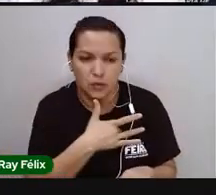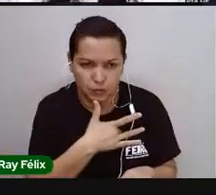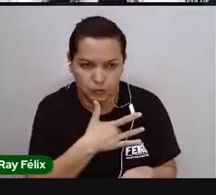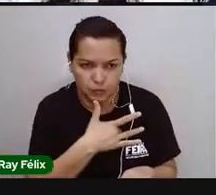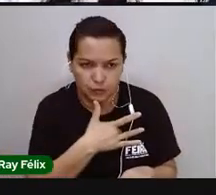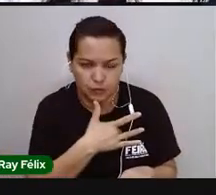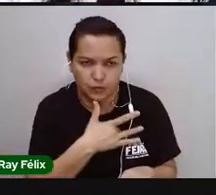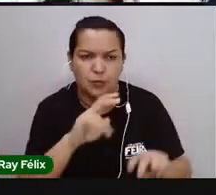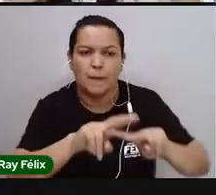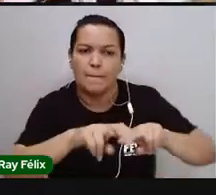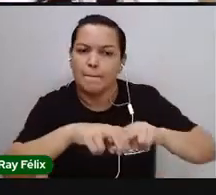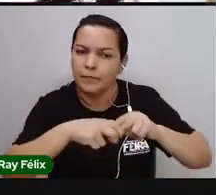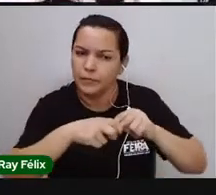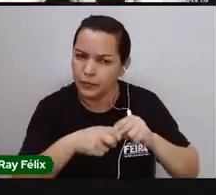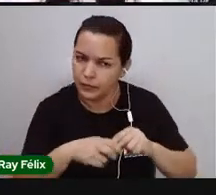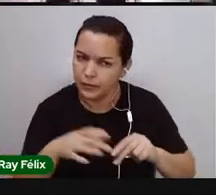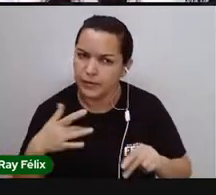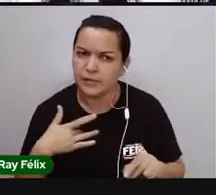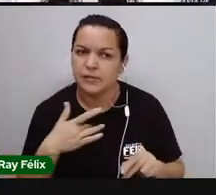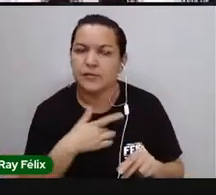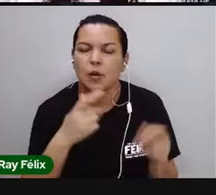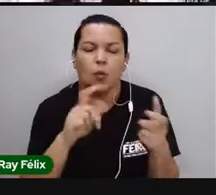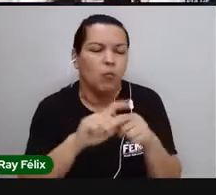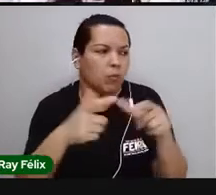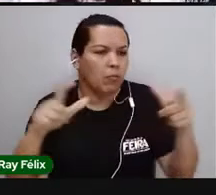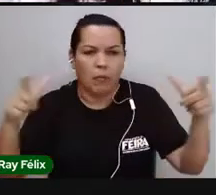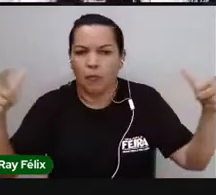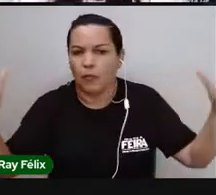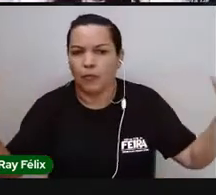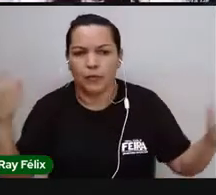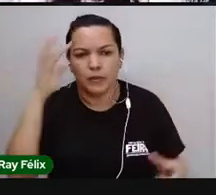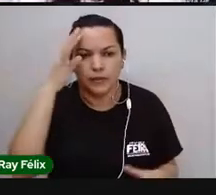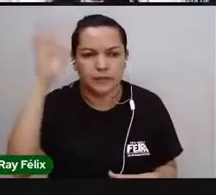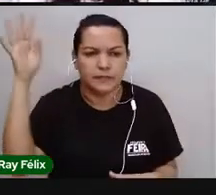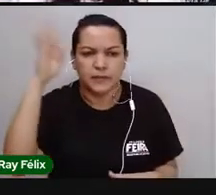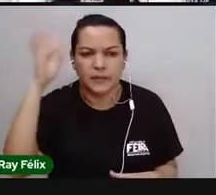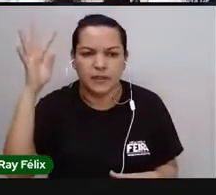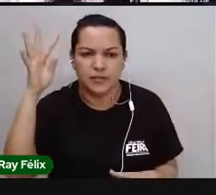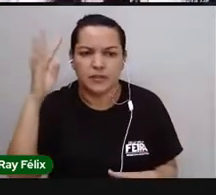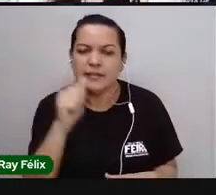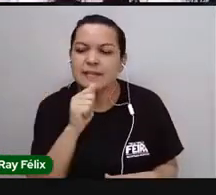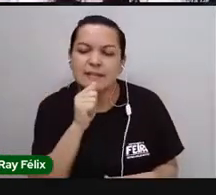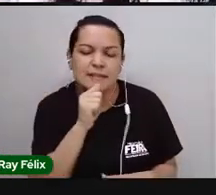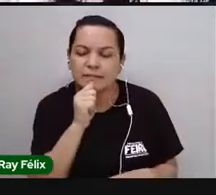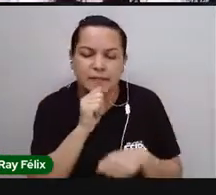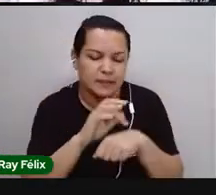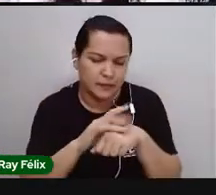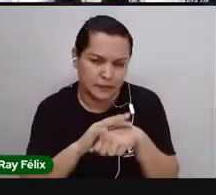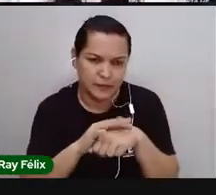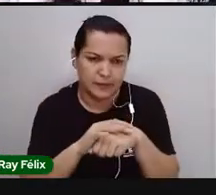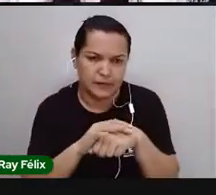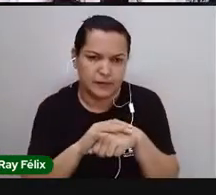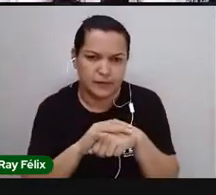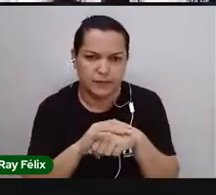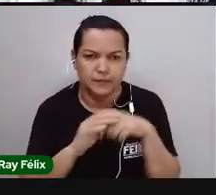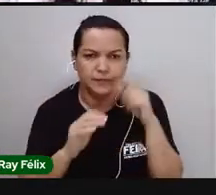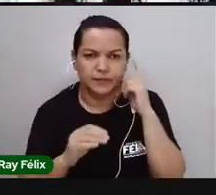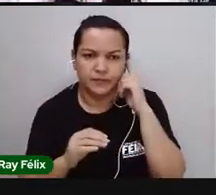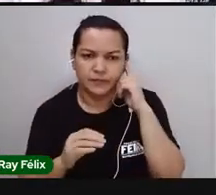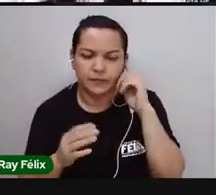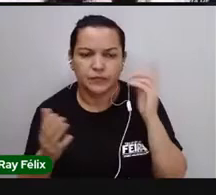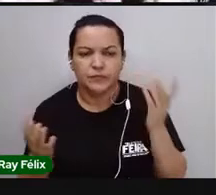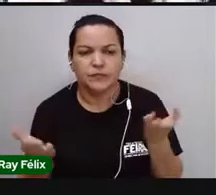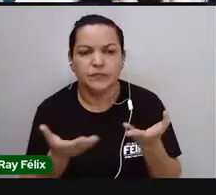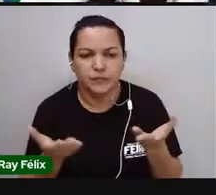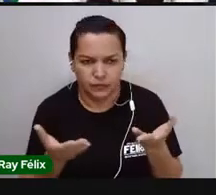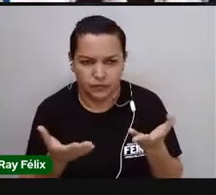por isso que a saúde, ela vai para além do que a gente considera como ausência de doença. Tá bom? E aí agora,